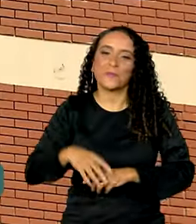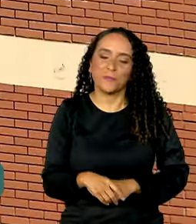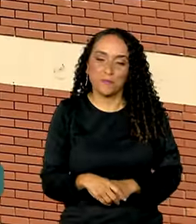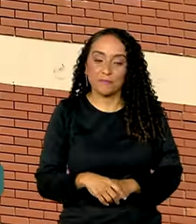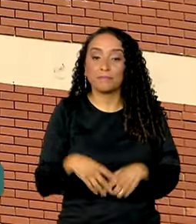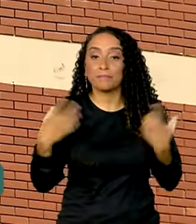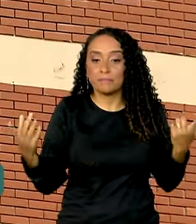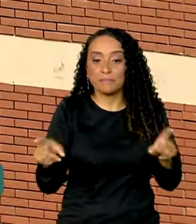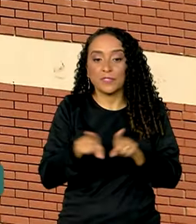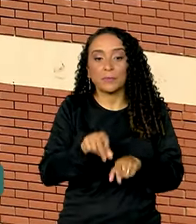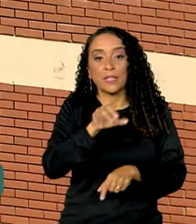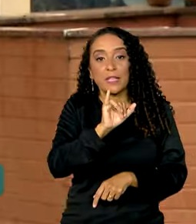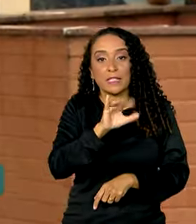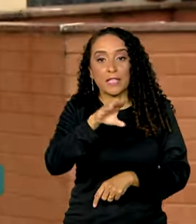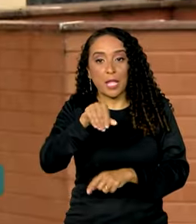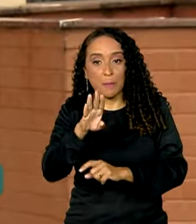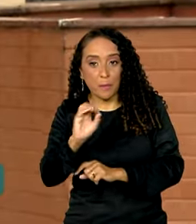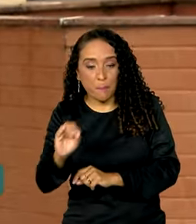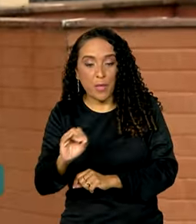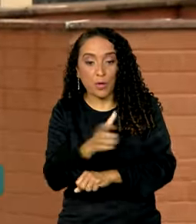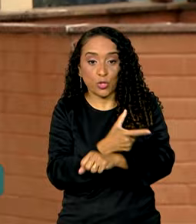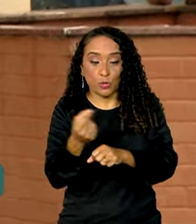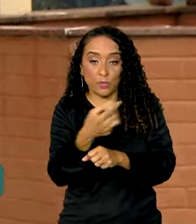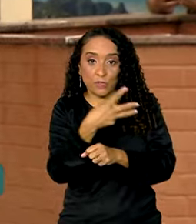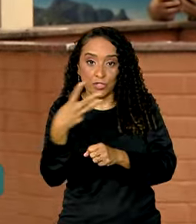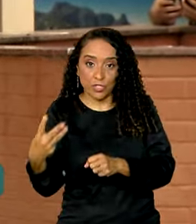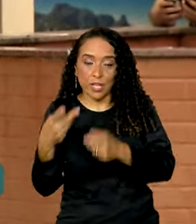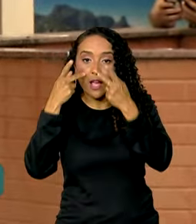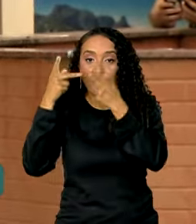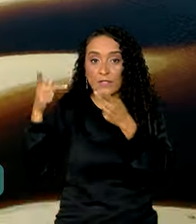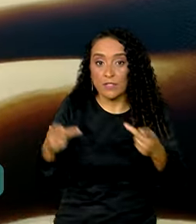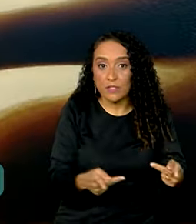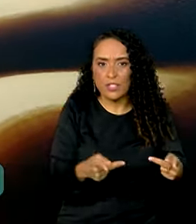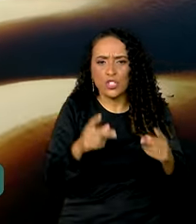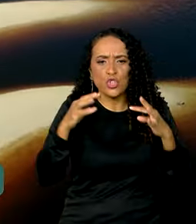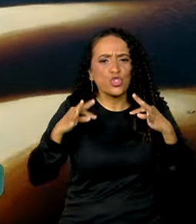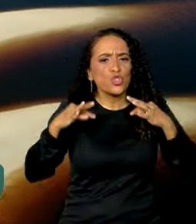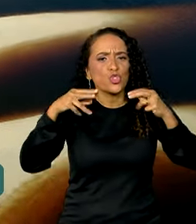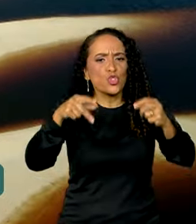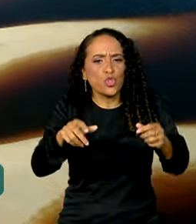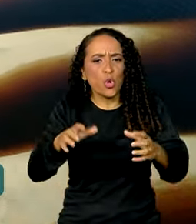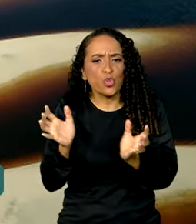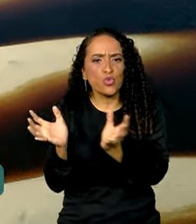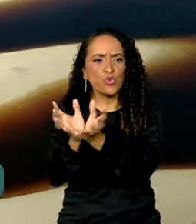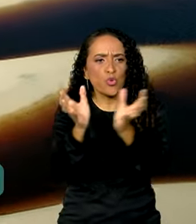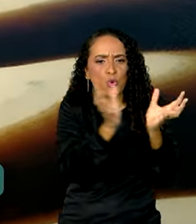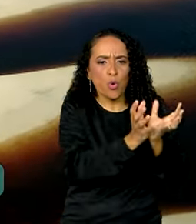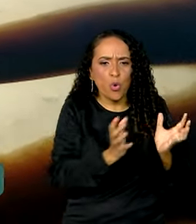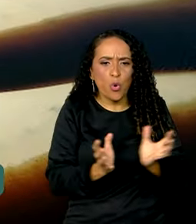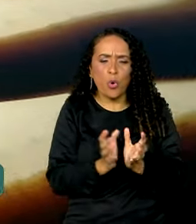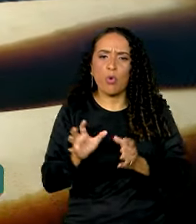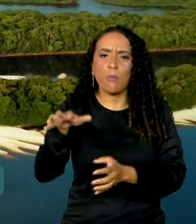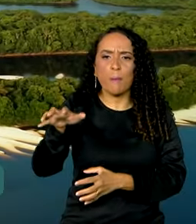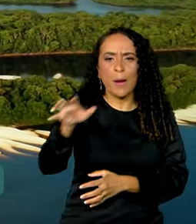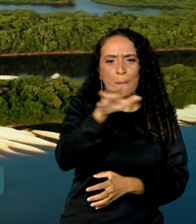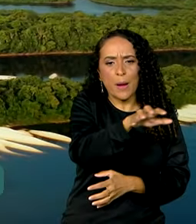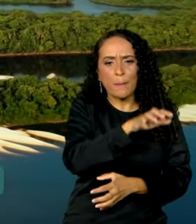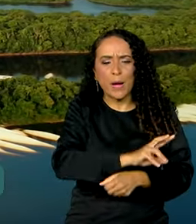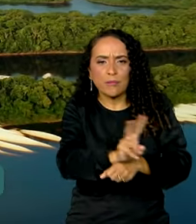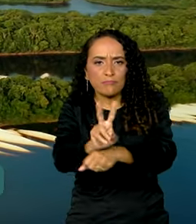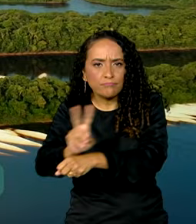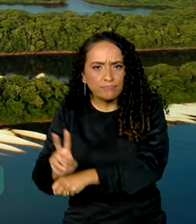De acordo com o ICMBio, em 2023, a visitação de todas as categorias de unidade de